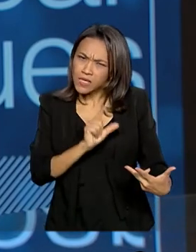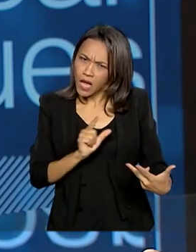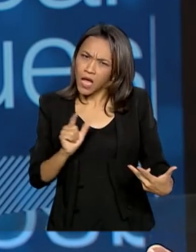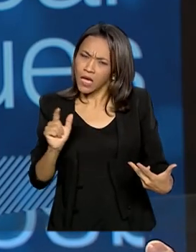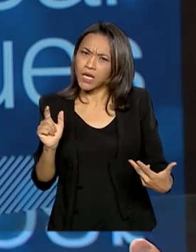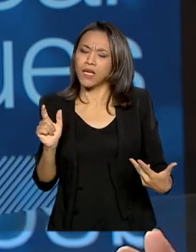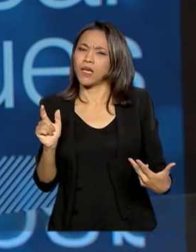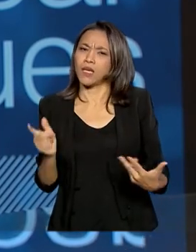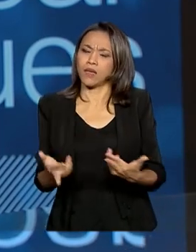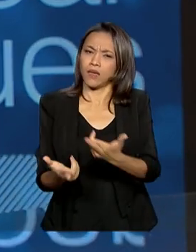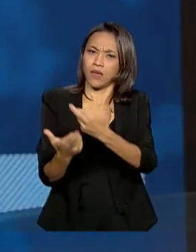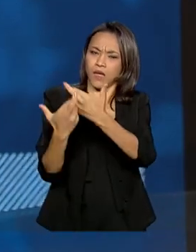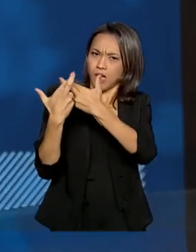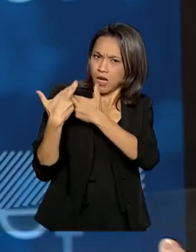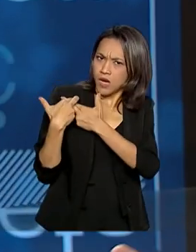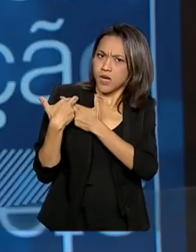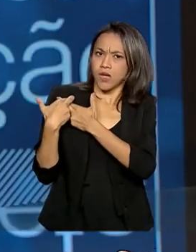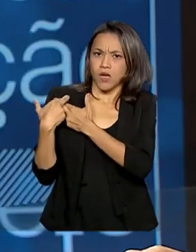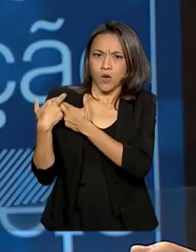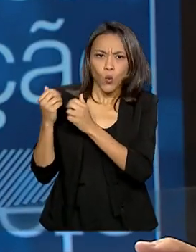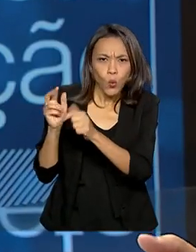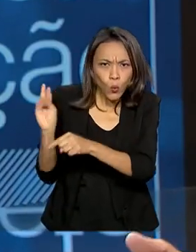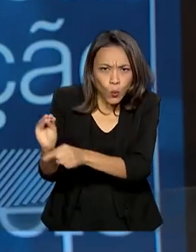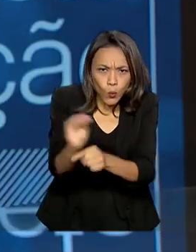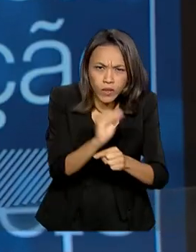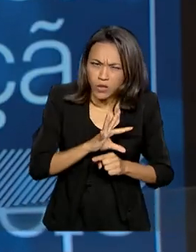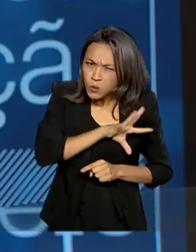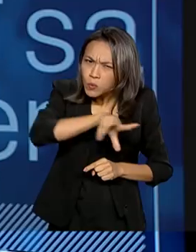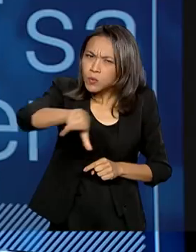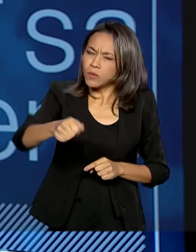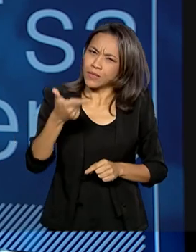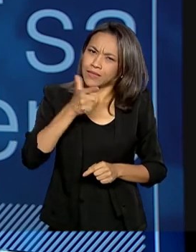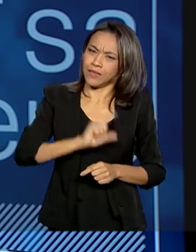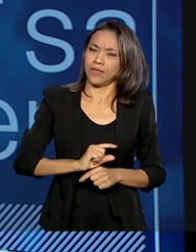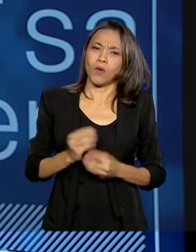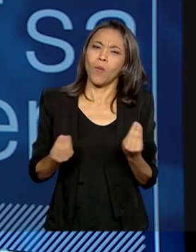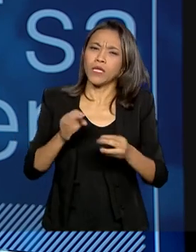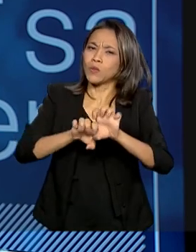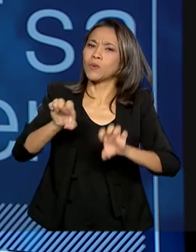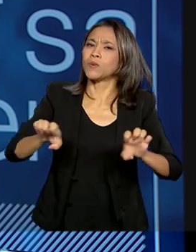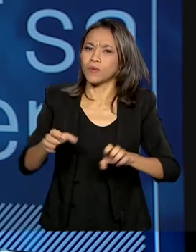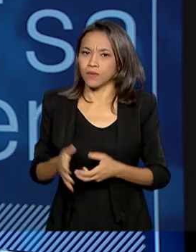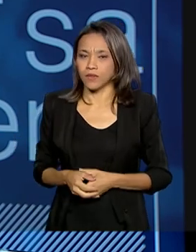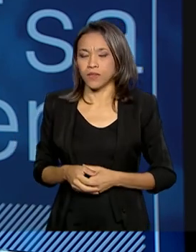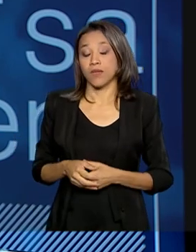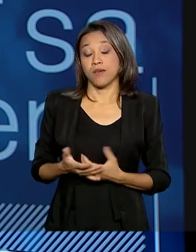Como é que está hoje a estrutura ali do Instituto? A estrutura do